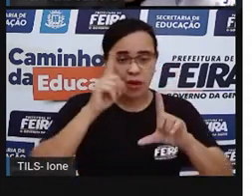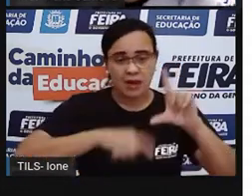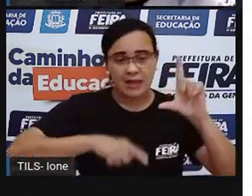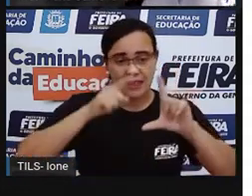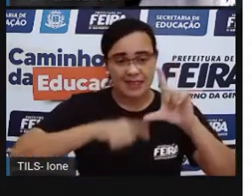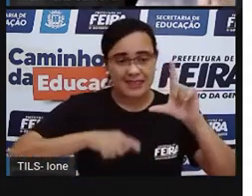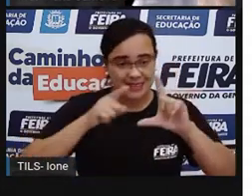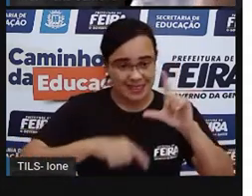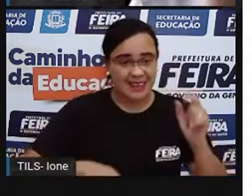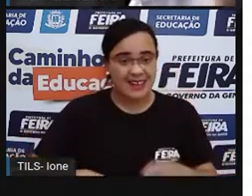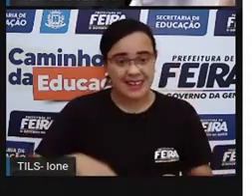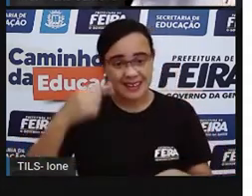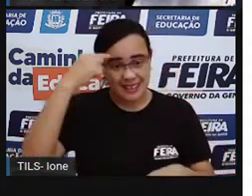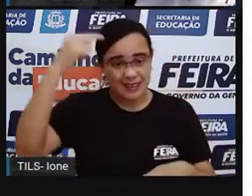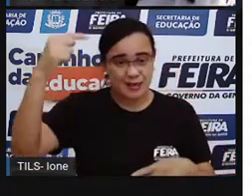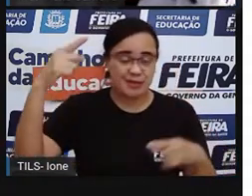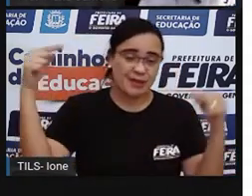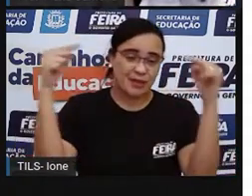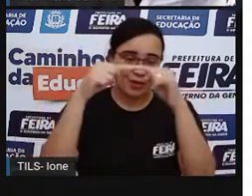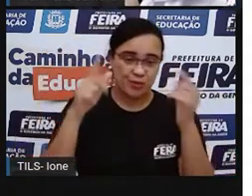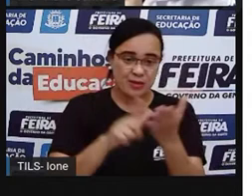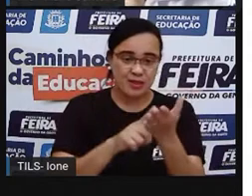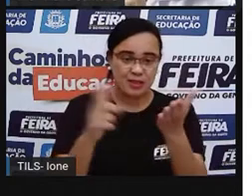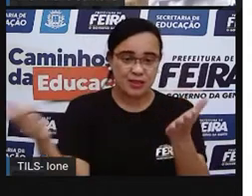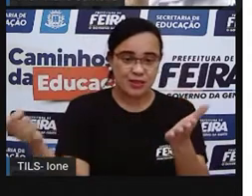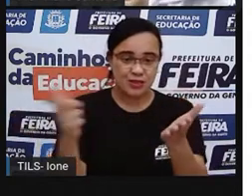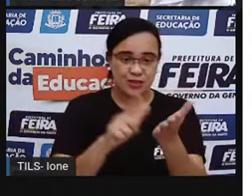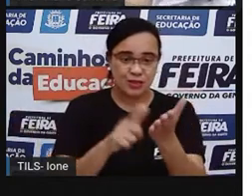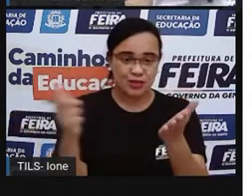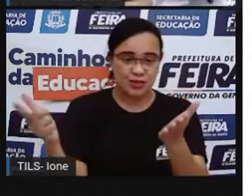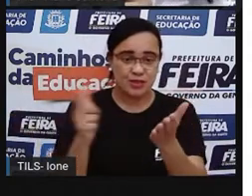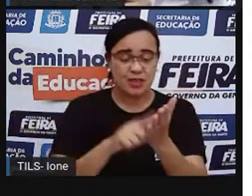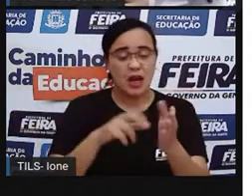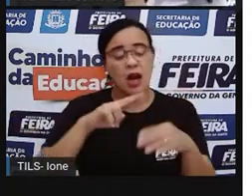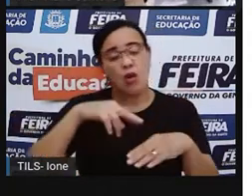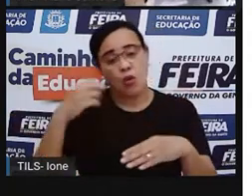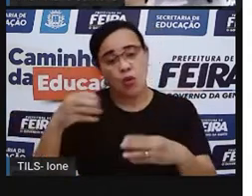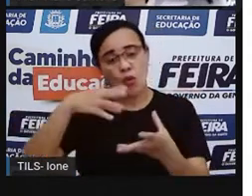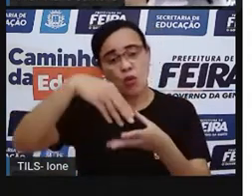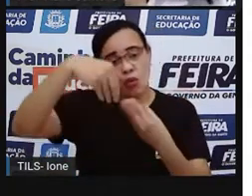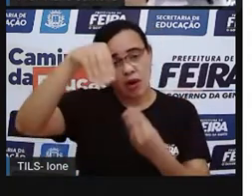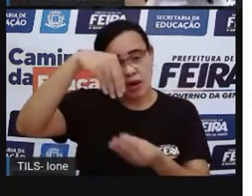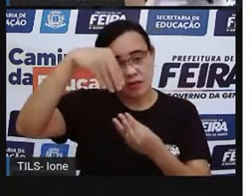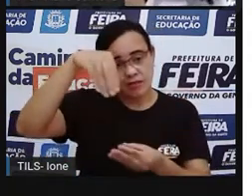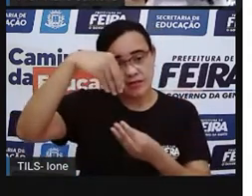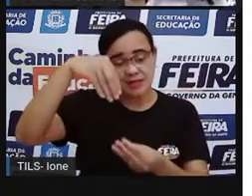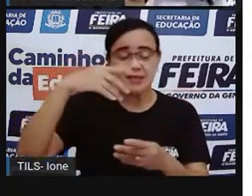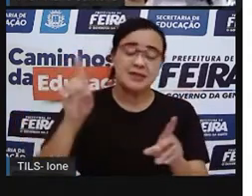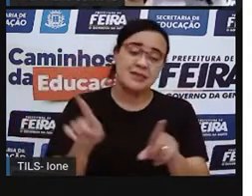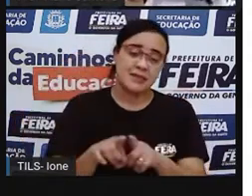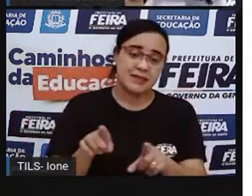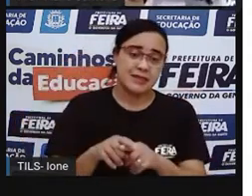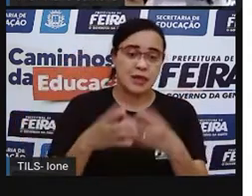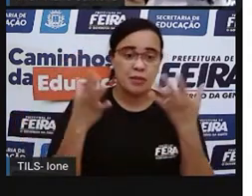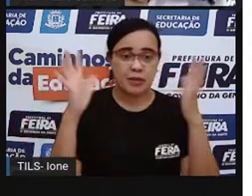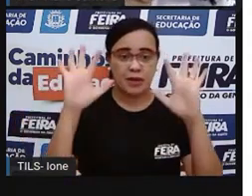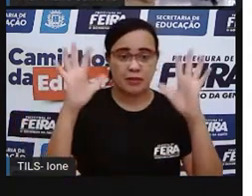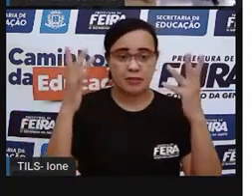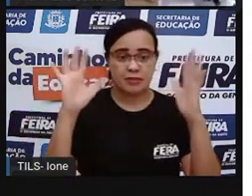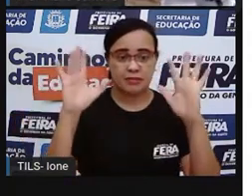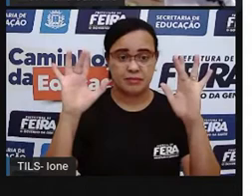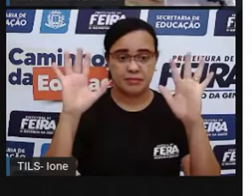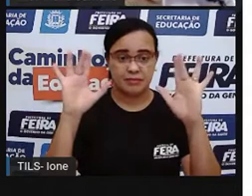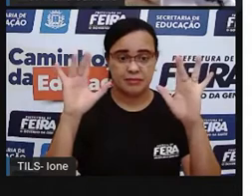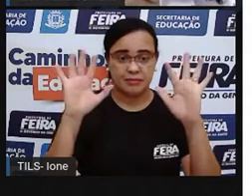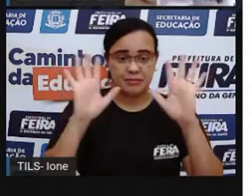jornal, retiradas de revista. E aqui ela usou, ó, duas mãos, né? Tem duas mãos que